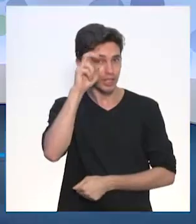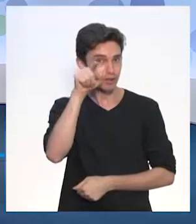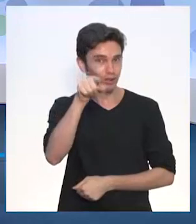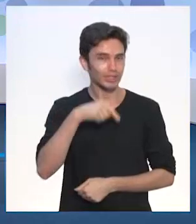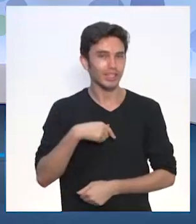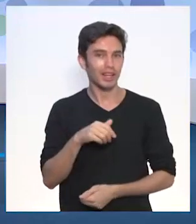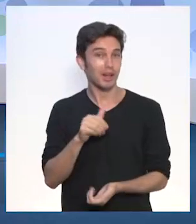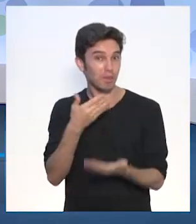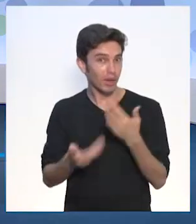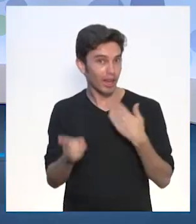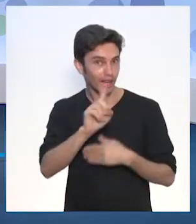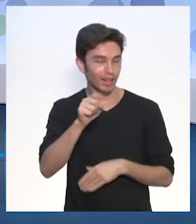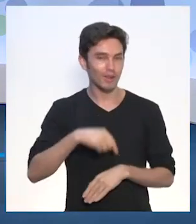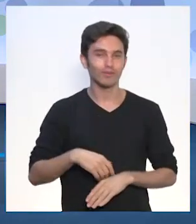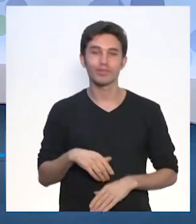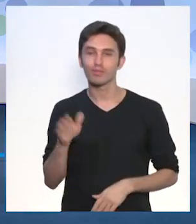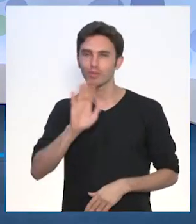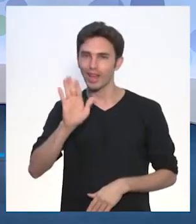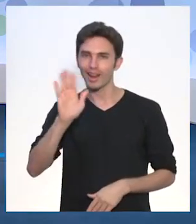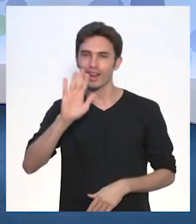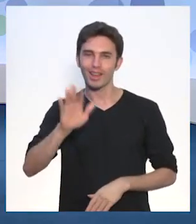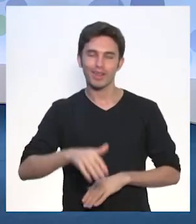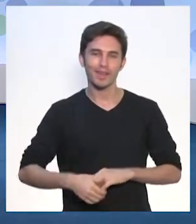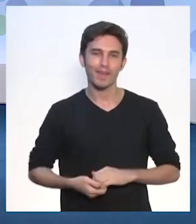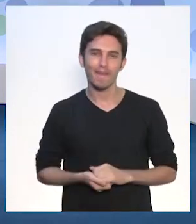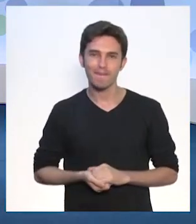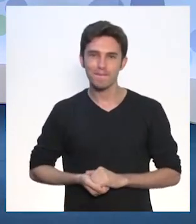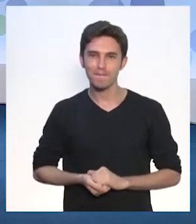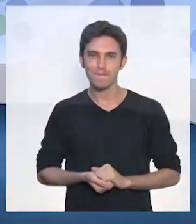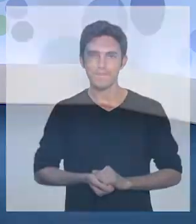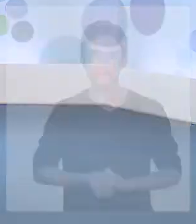Não percam. Isso aí, galerinha. Beijo. Até quinta.